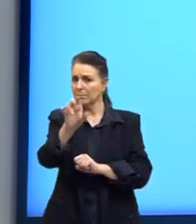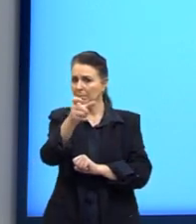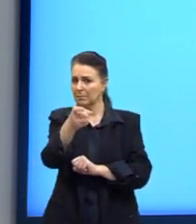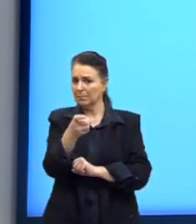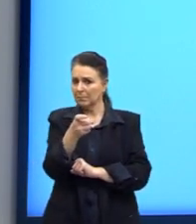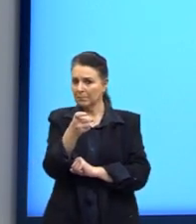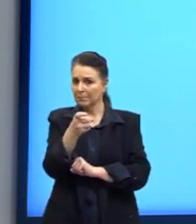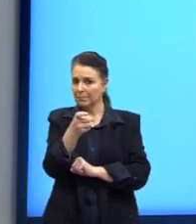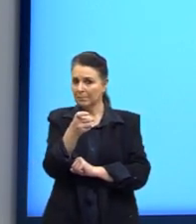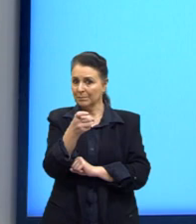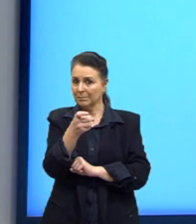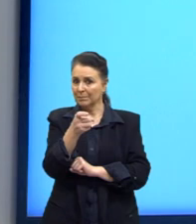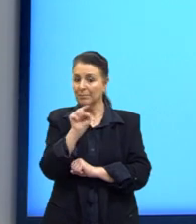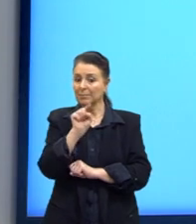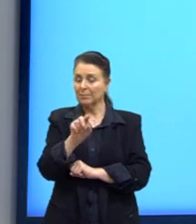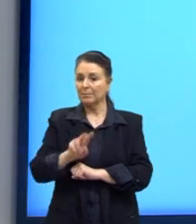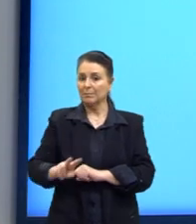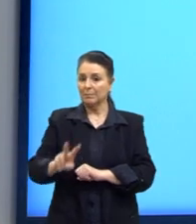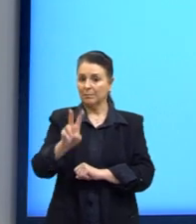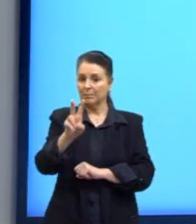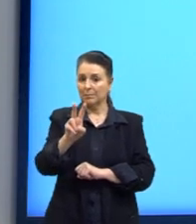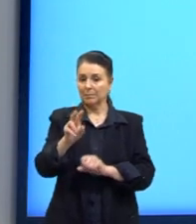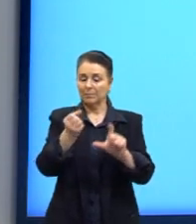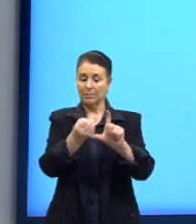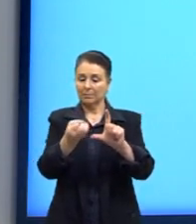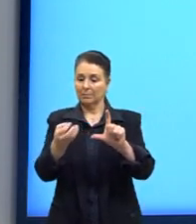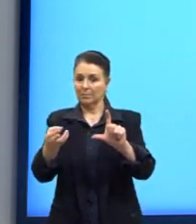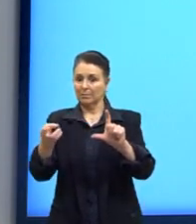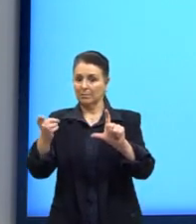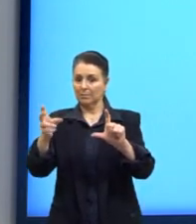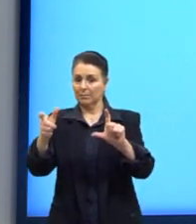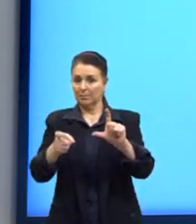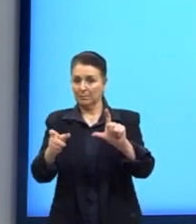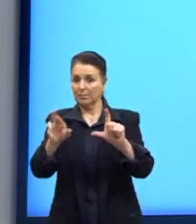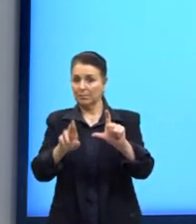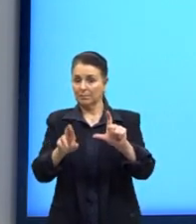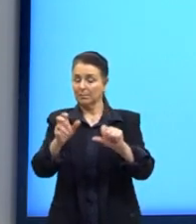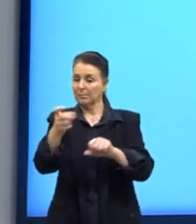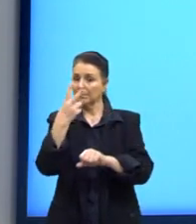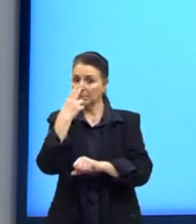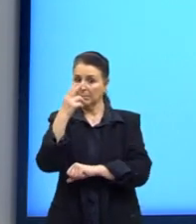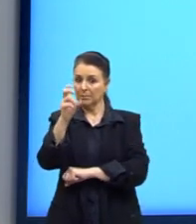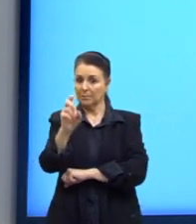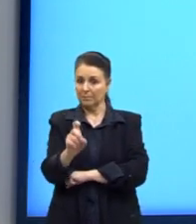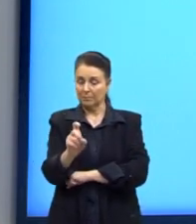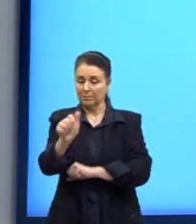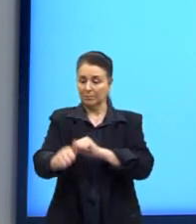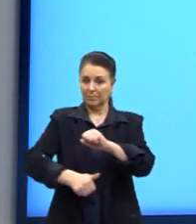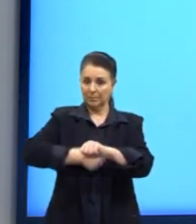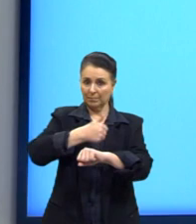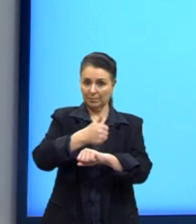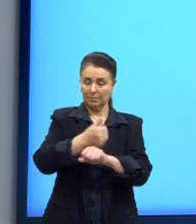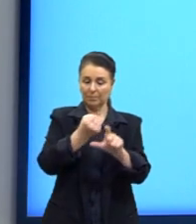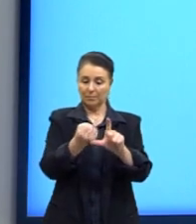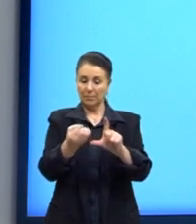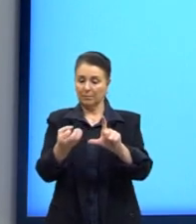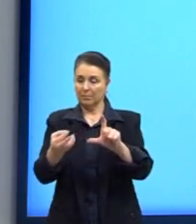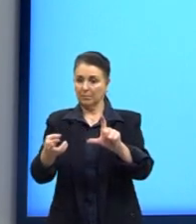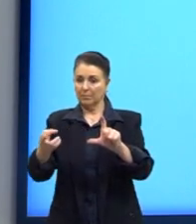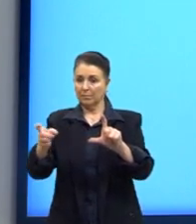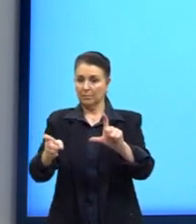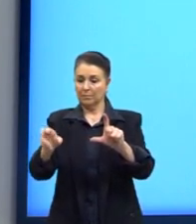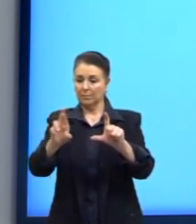seria esse valor do logaritmo de r. Então, nós podemos substituir. Onde nós temos log de r,